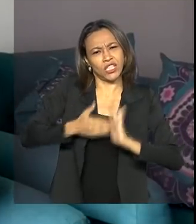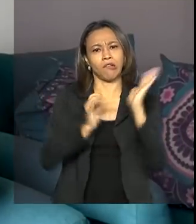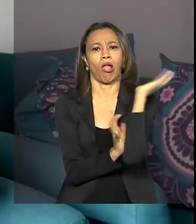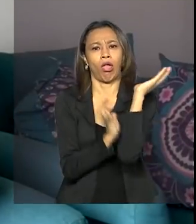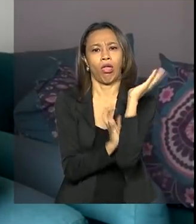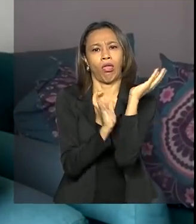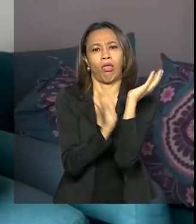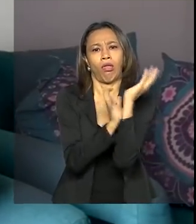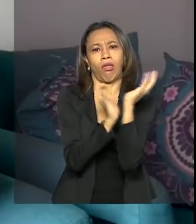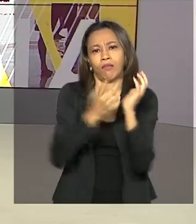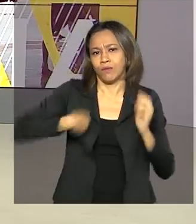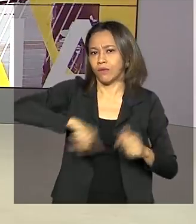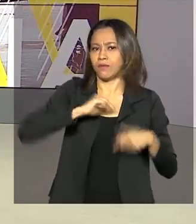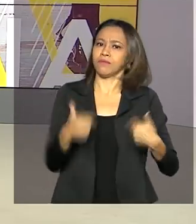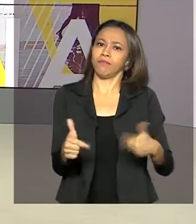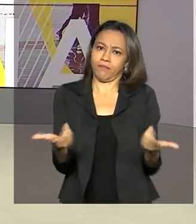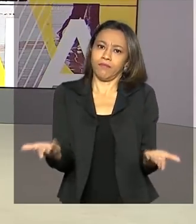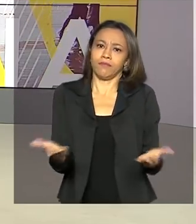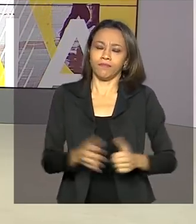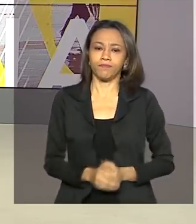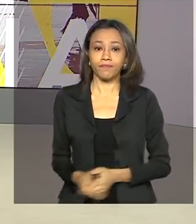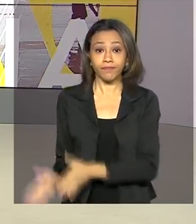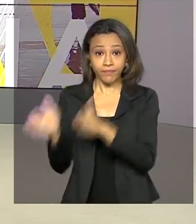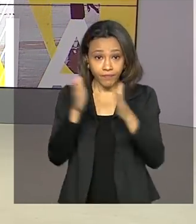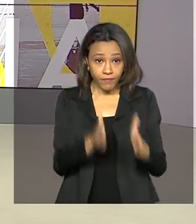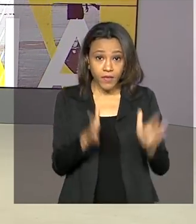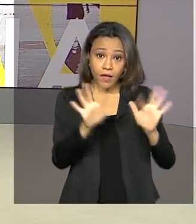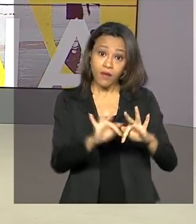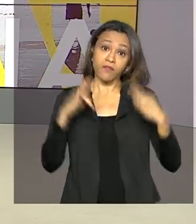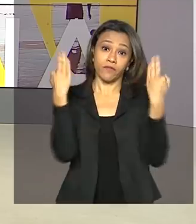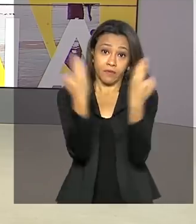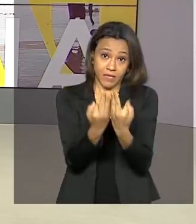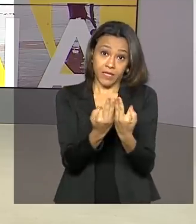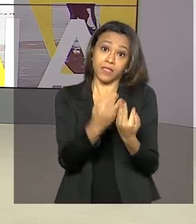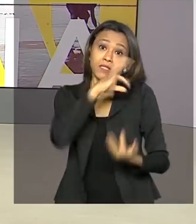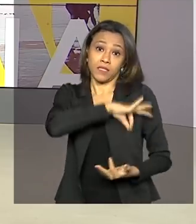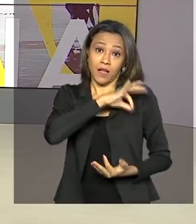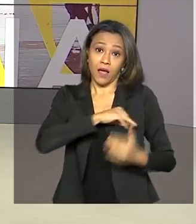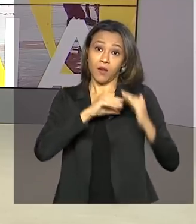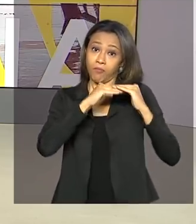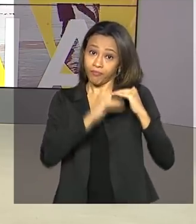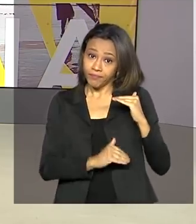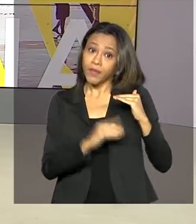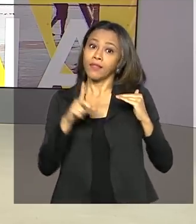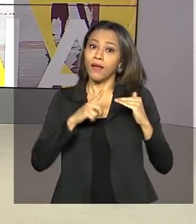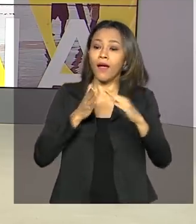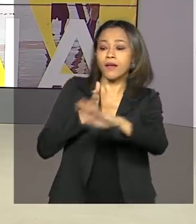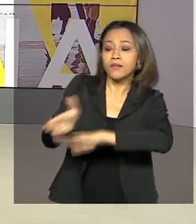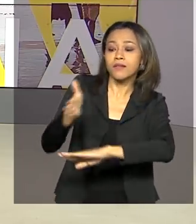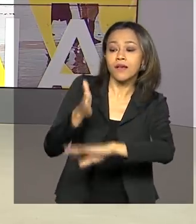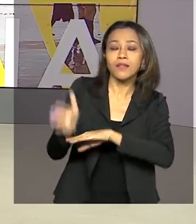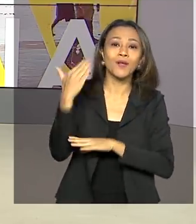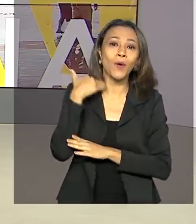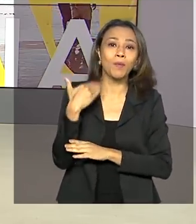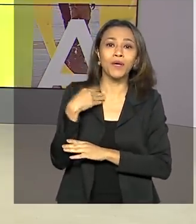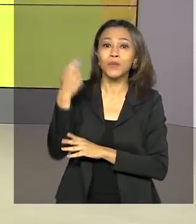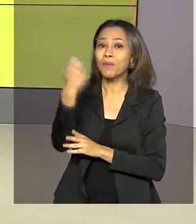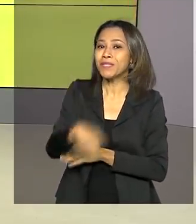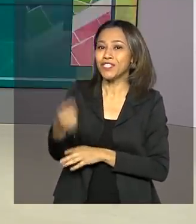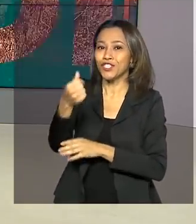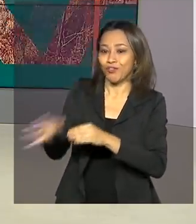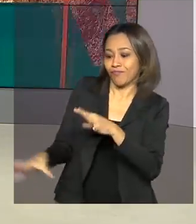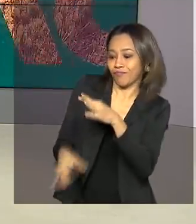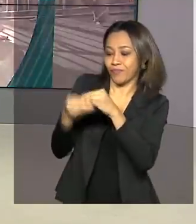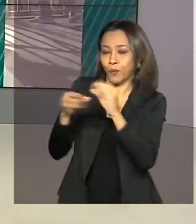serviços da gente. Famílias de baixa renda vão ter acesso ao sistema bancário sem custos adicionais. Foi